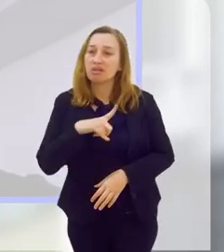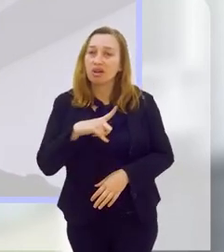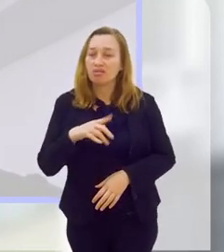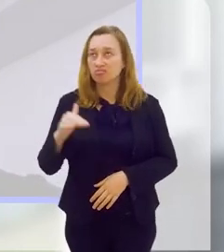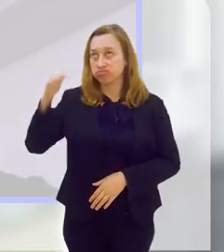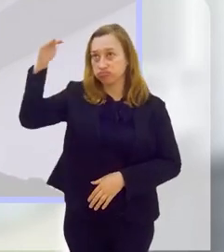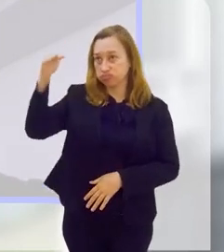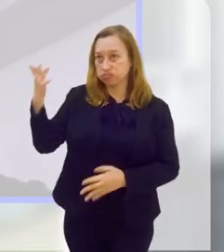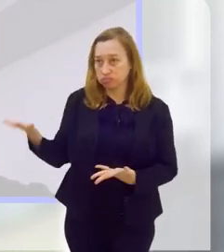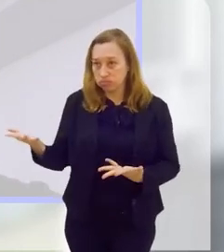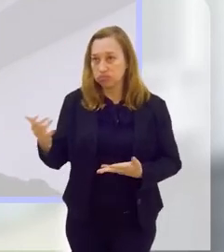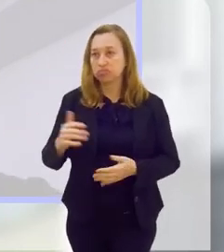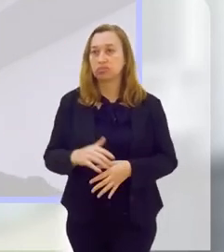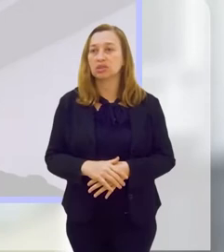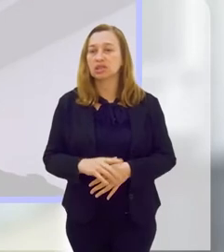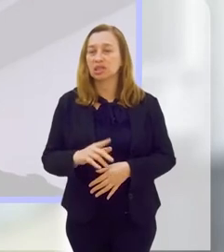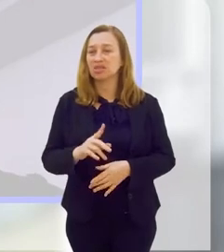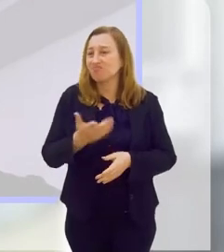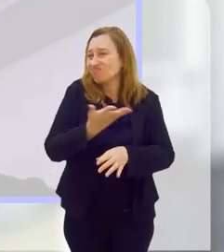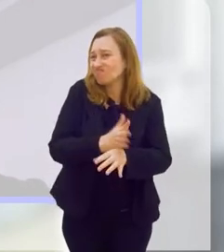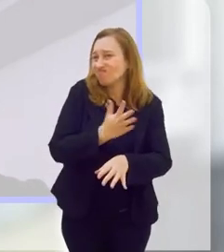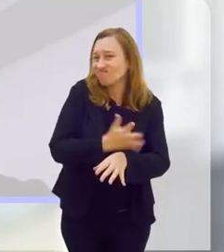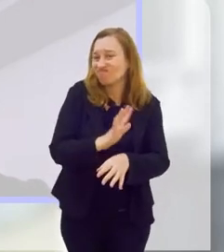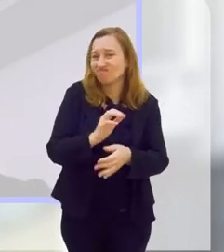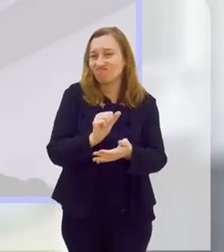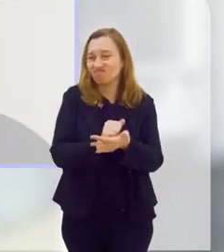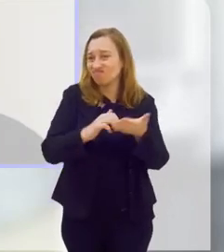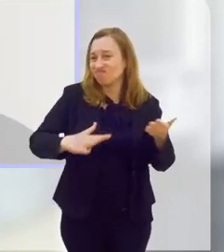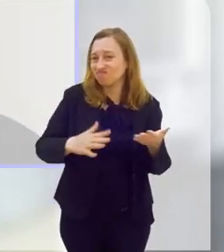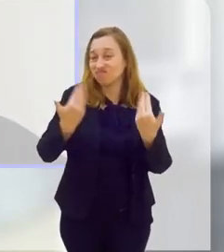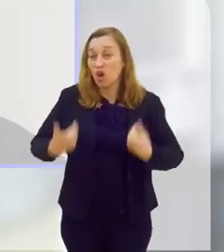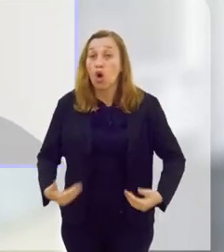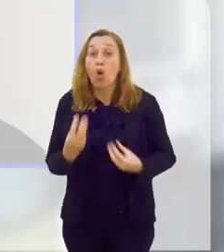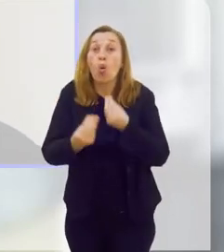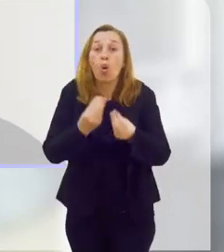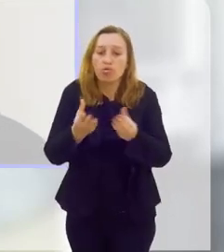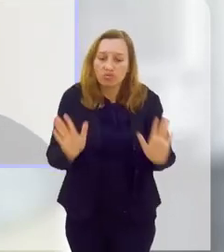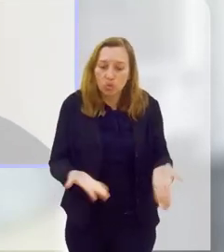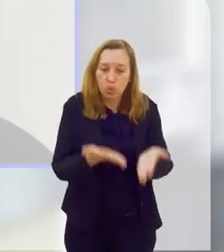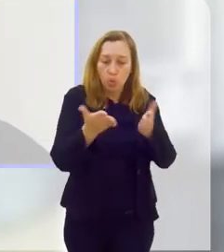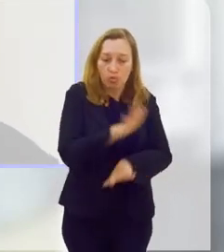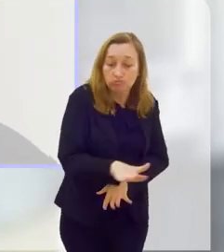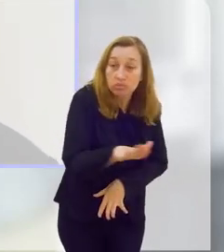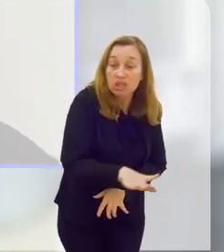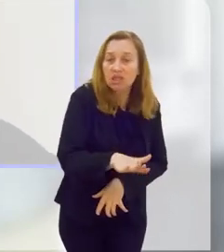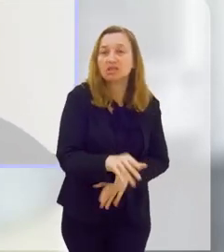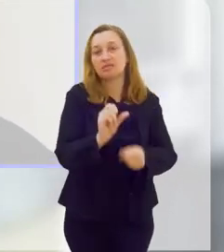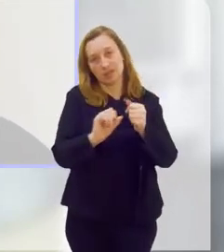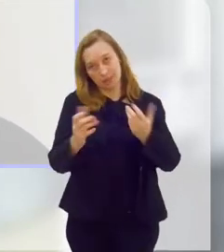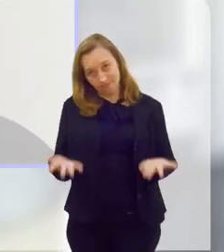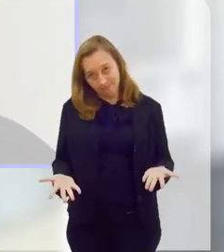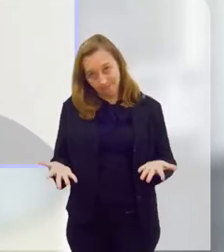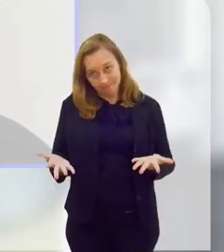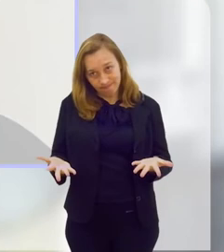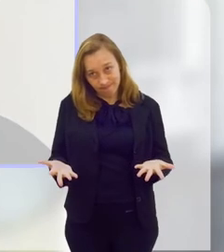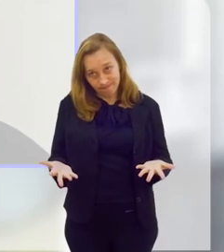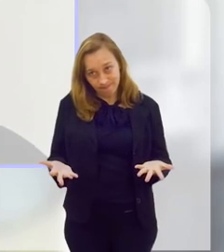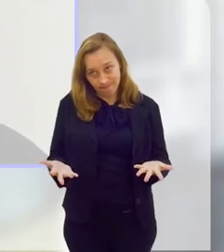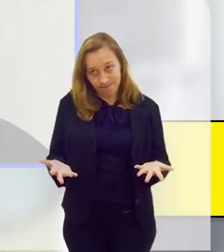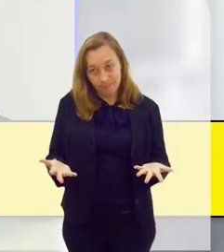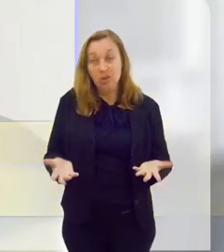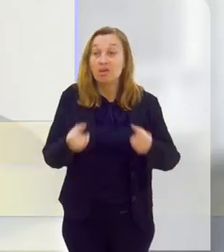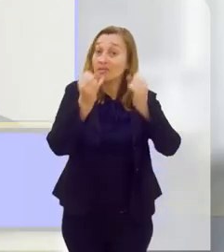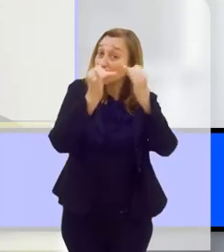adultos inativos que não praticam atividade física, como é que você vai estimular o seu filho a isso,